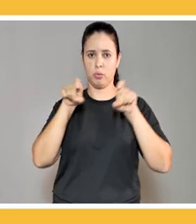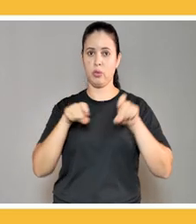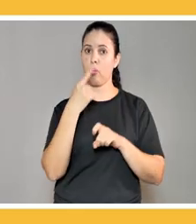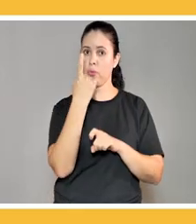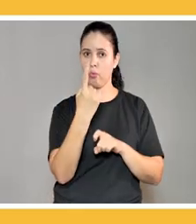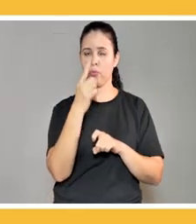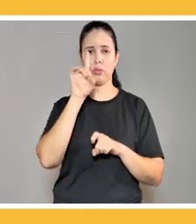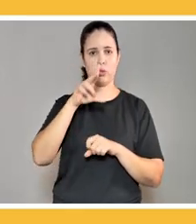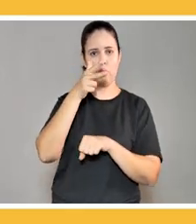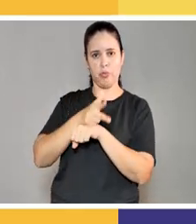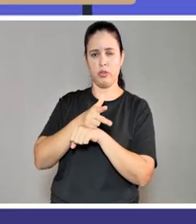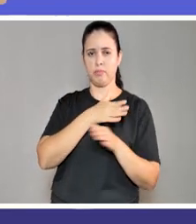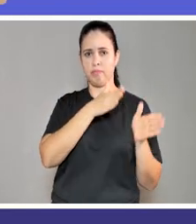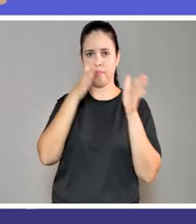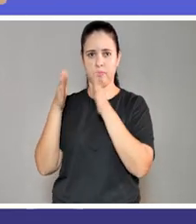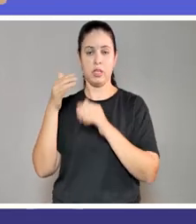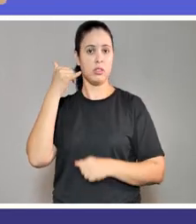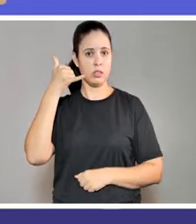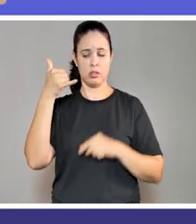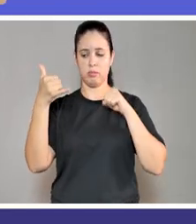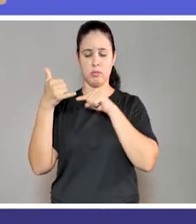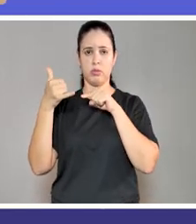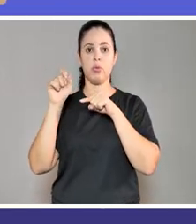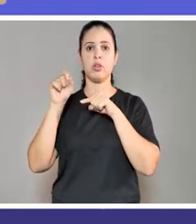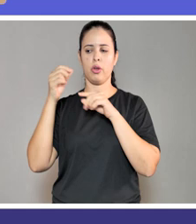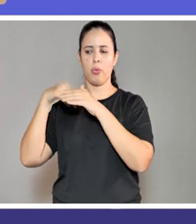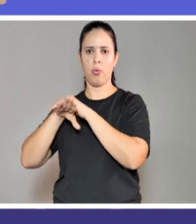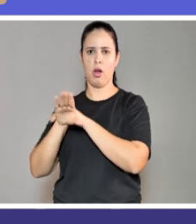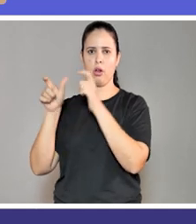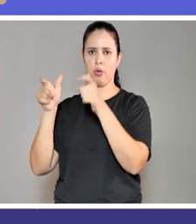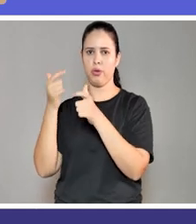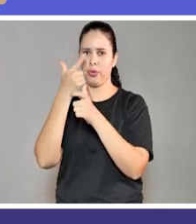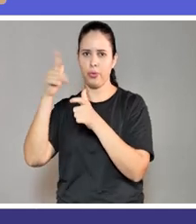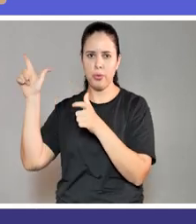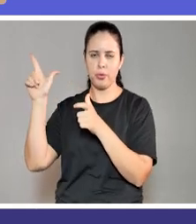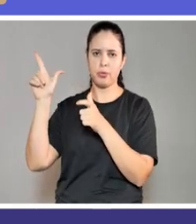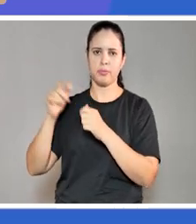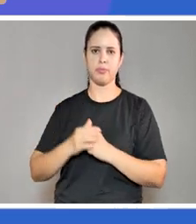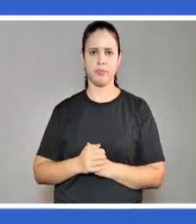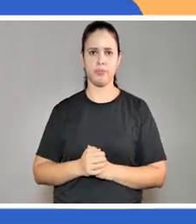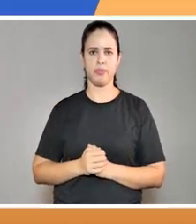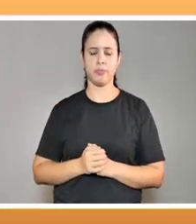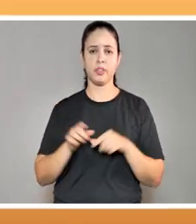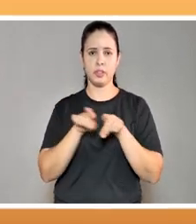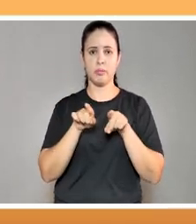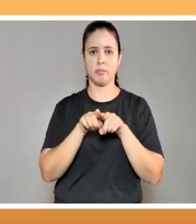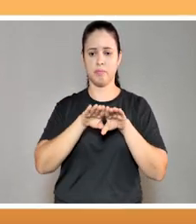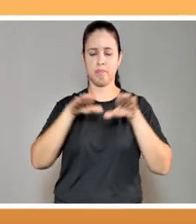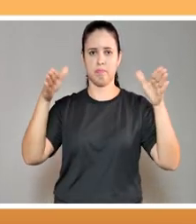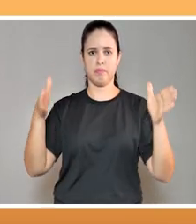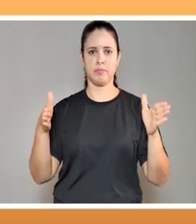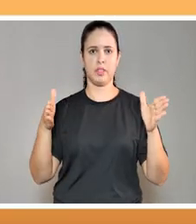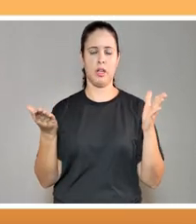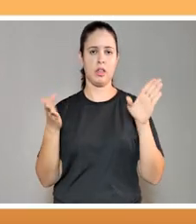apenas o vídeo da aula. Celular, caso tenha, em outro cômodo da casa e no silencioso. Ambiente trancado